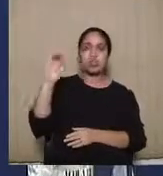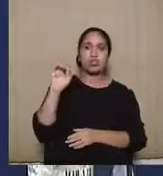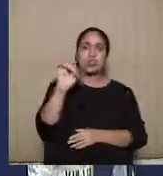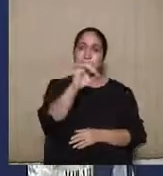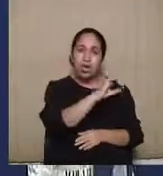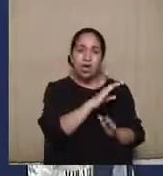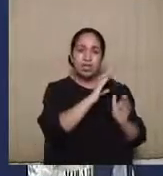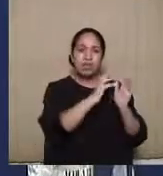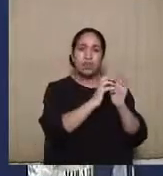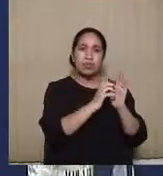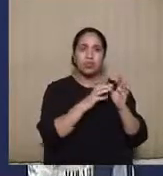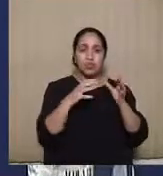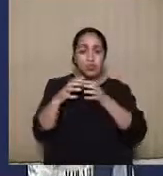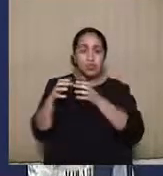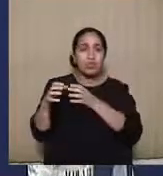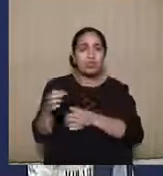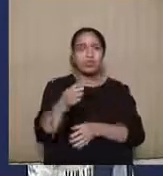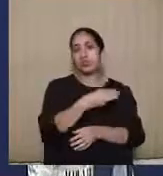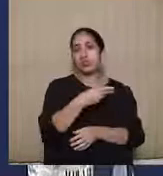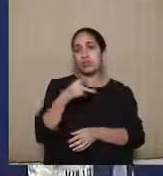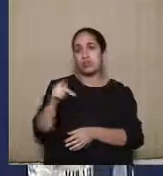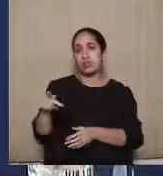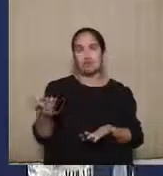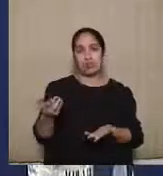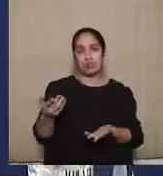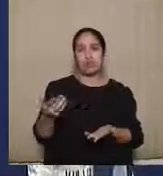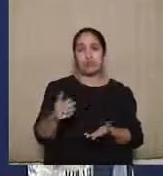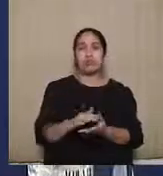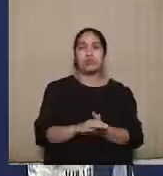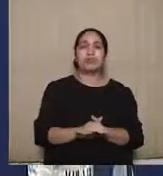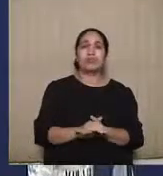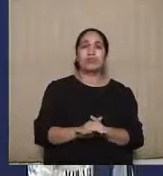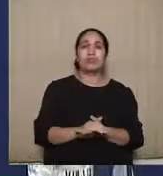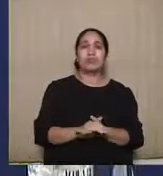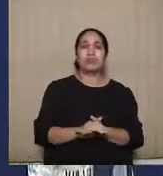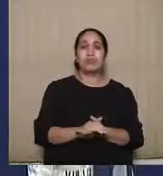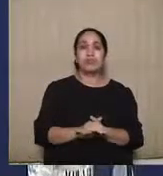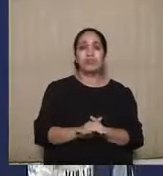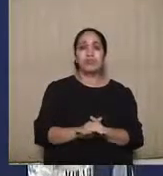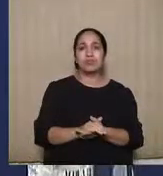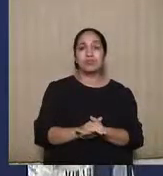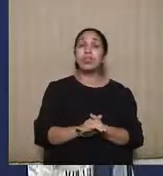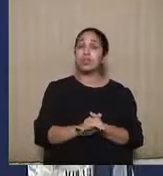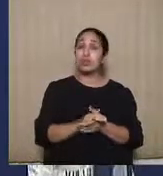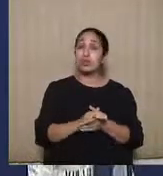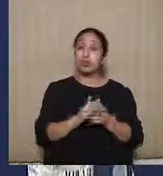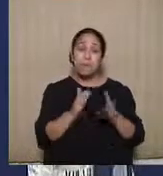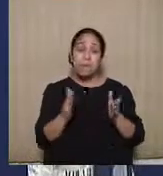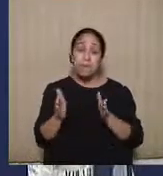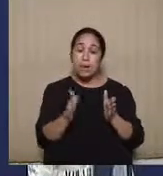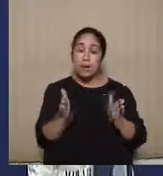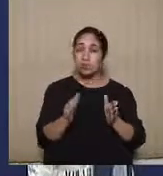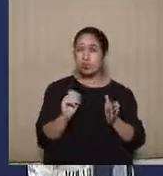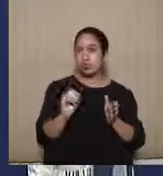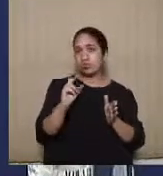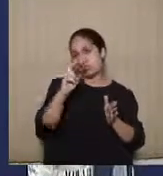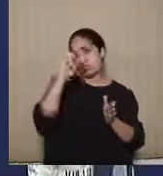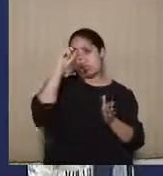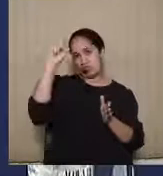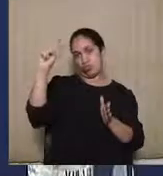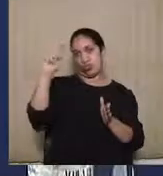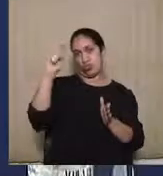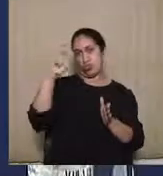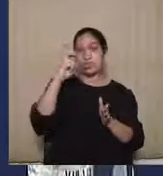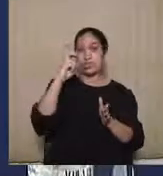coligações, Ministério Público, Federação. E o prazo para impugnar vai ser sempre de cinco dias